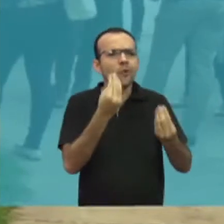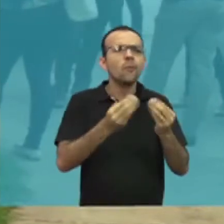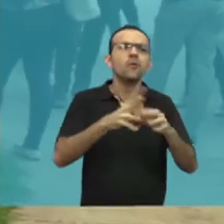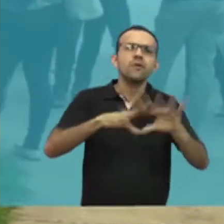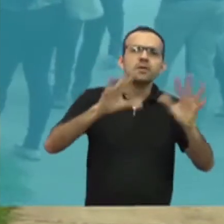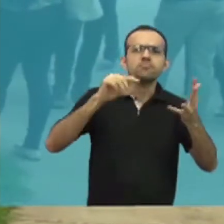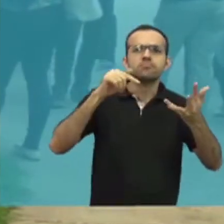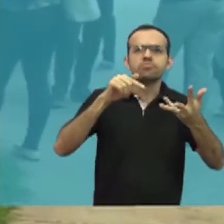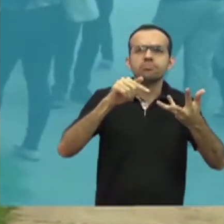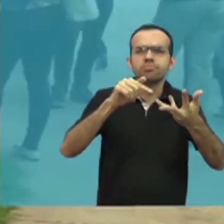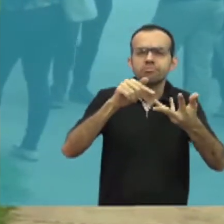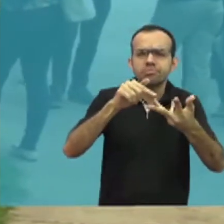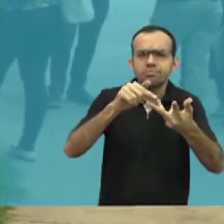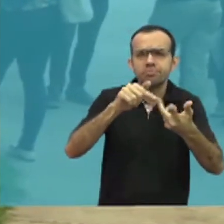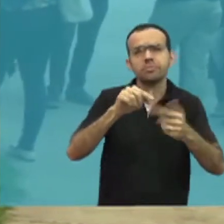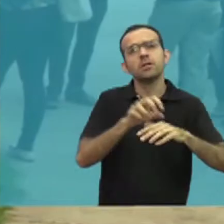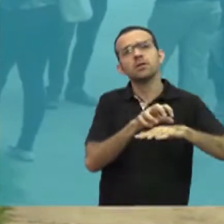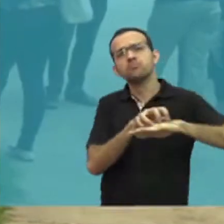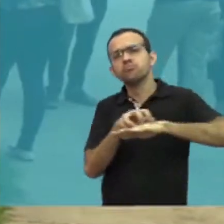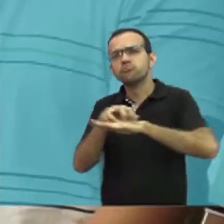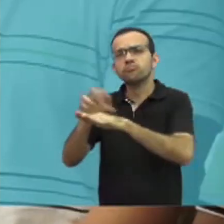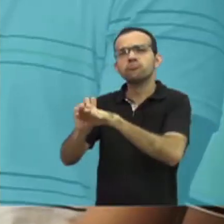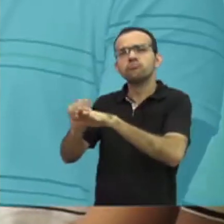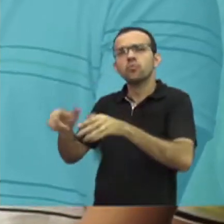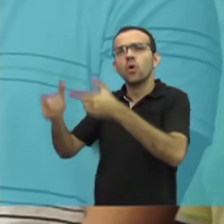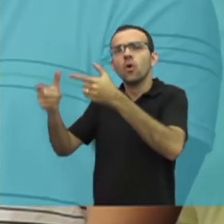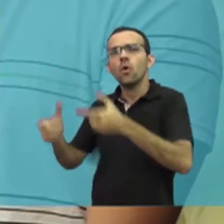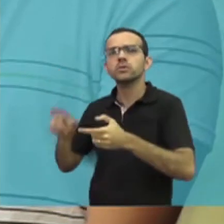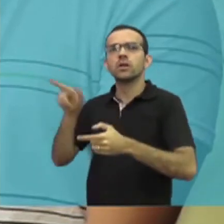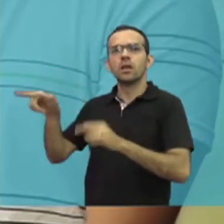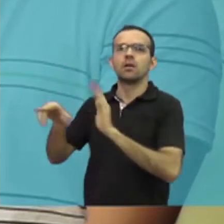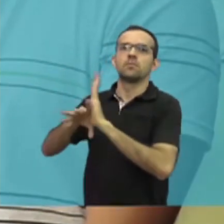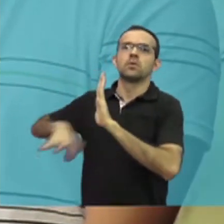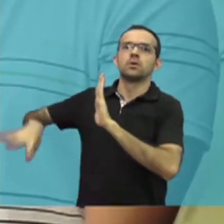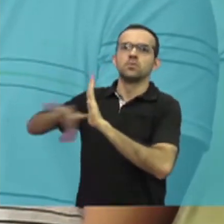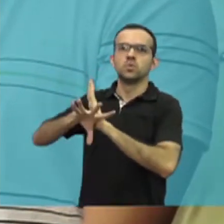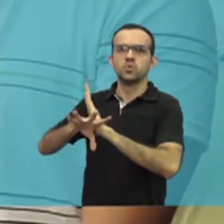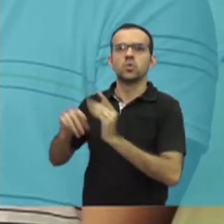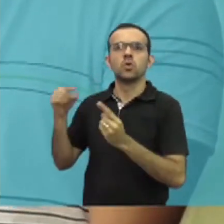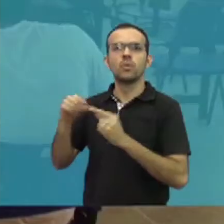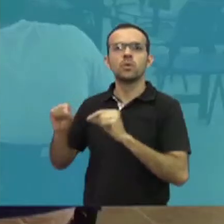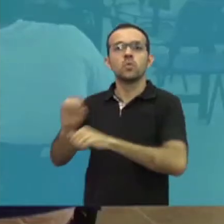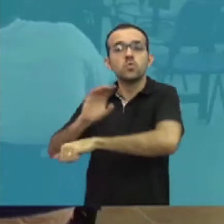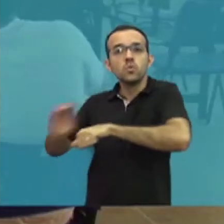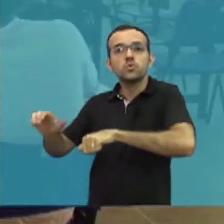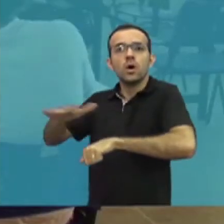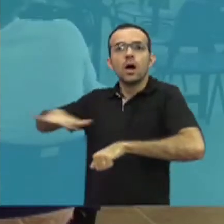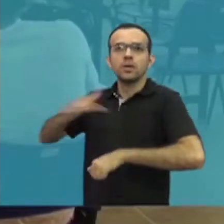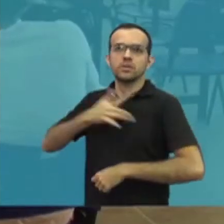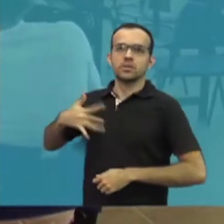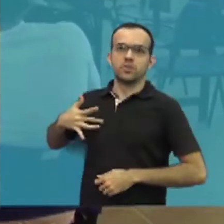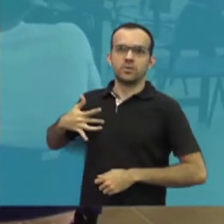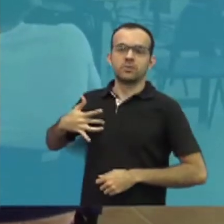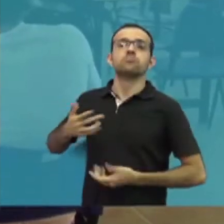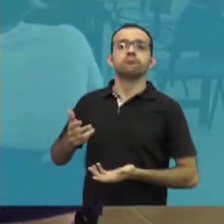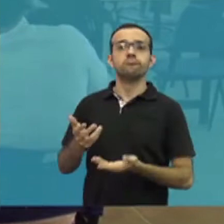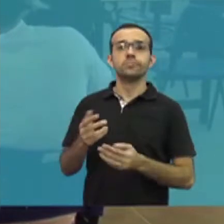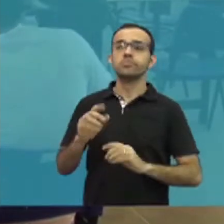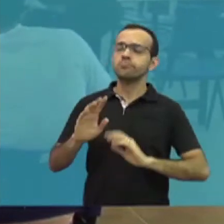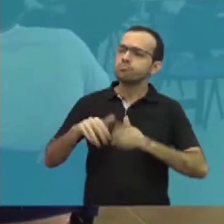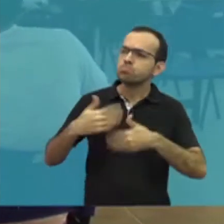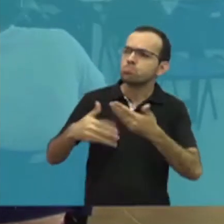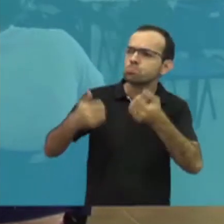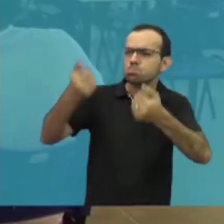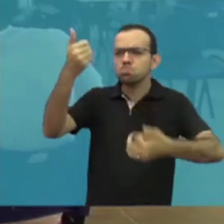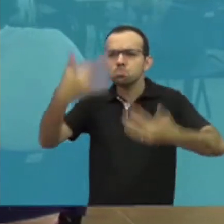visita guiada, que passou também pelo Porangabuçu, onde se concentram os cursos da área da saúde. Amanhã diferente, terminou com um